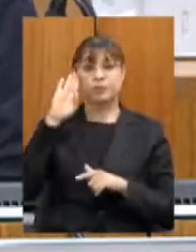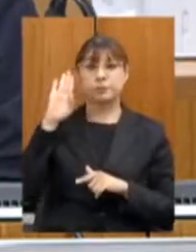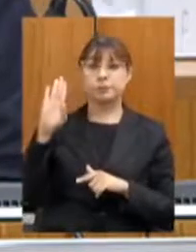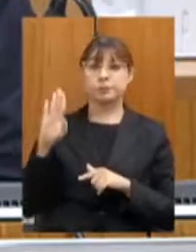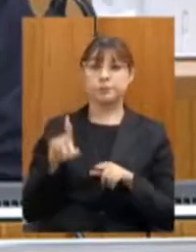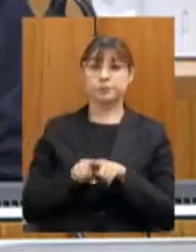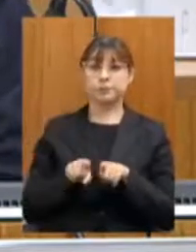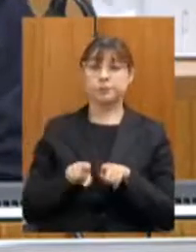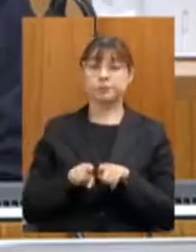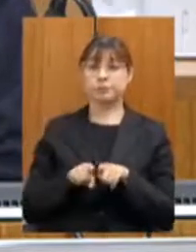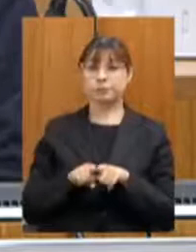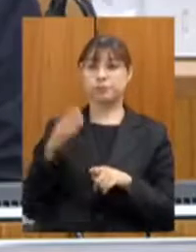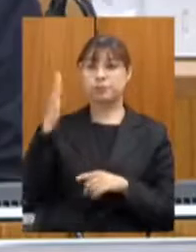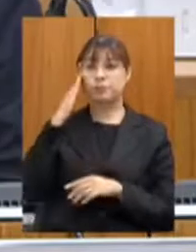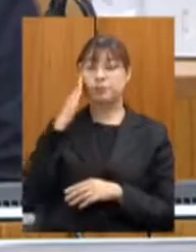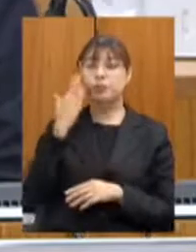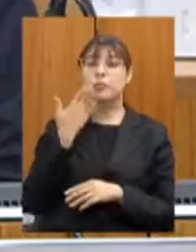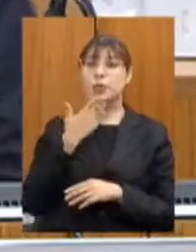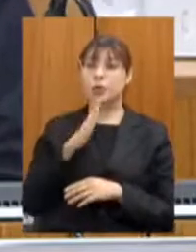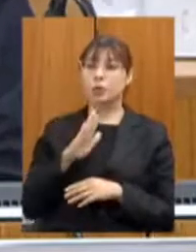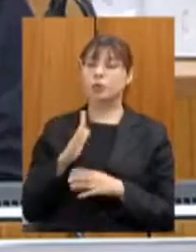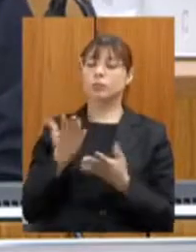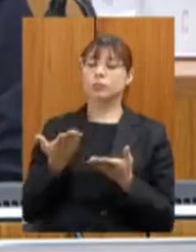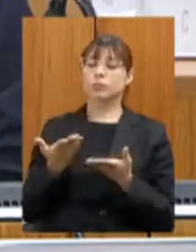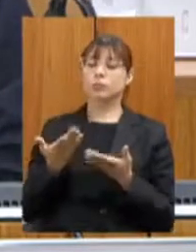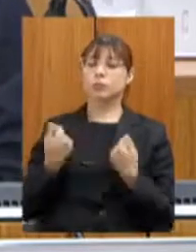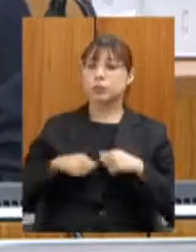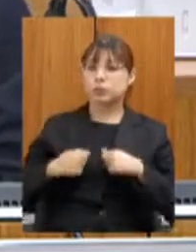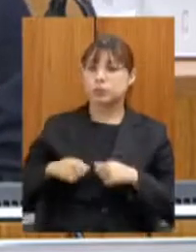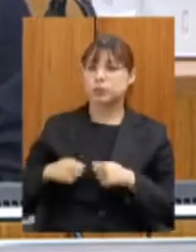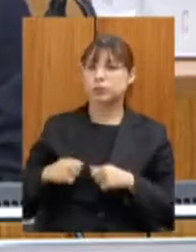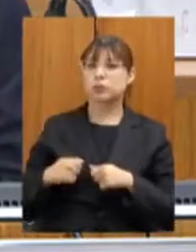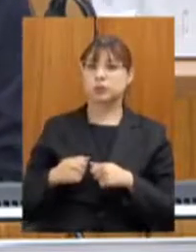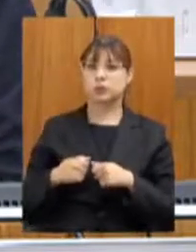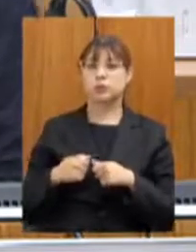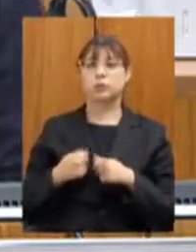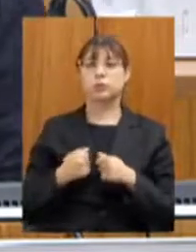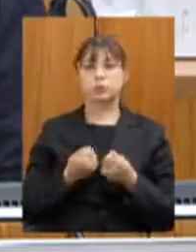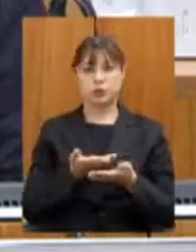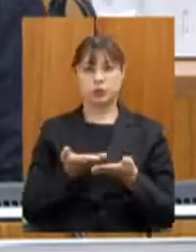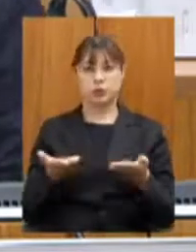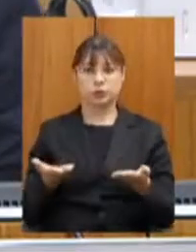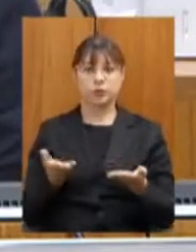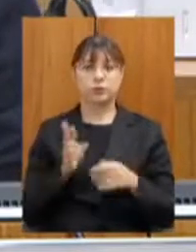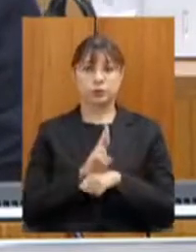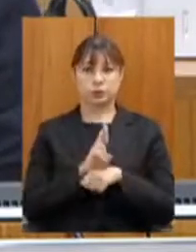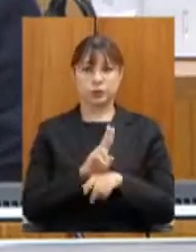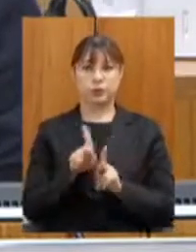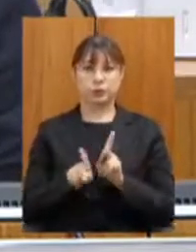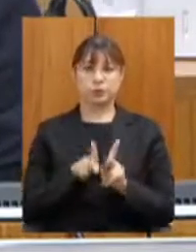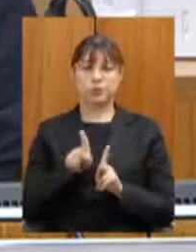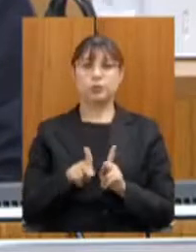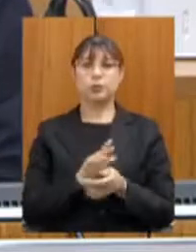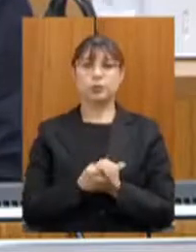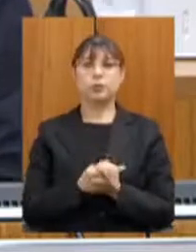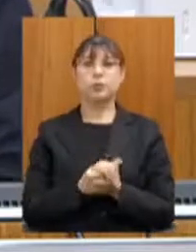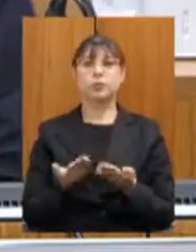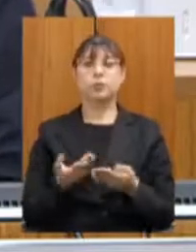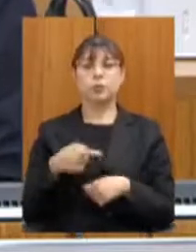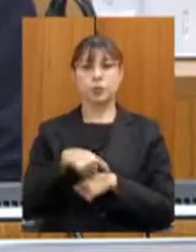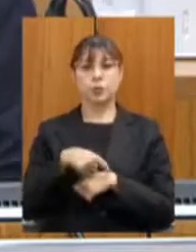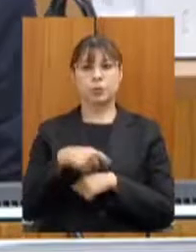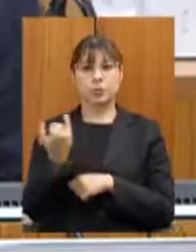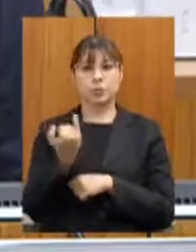reivindicações legítimas dos representantes do povo. Então, para nós, realmente, é muito importante esse momento,